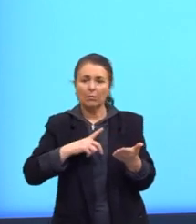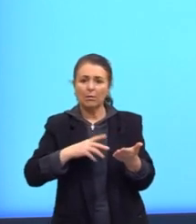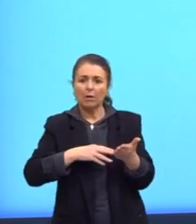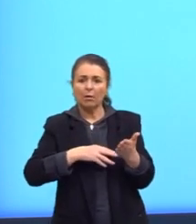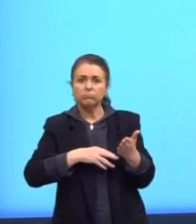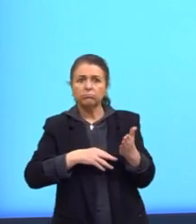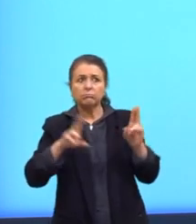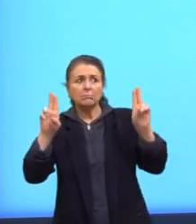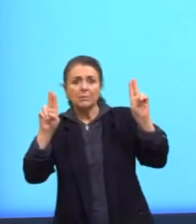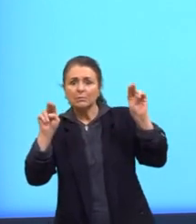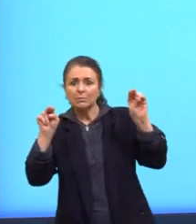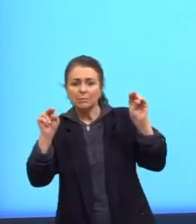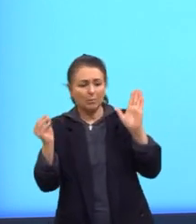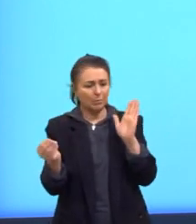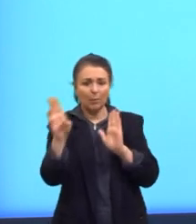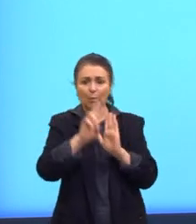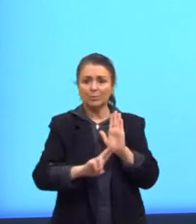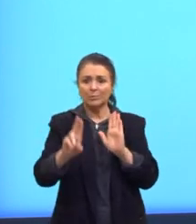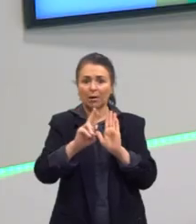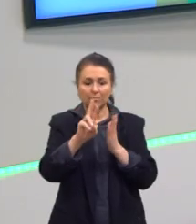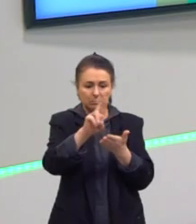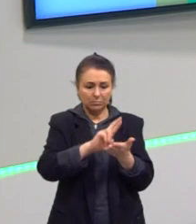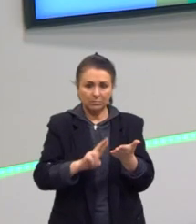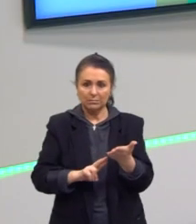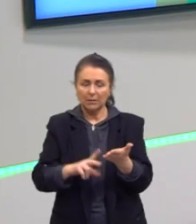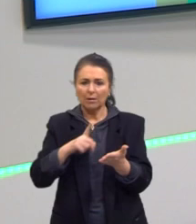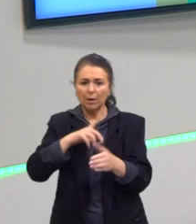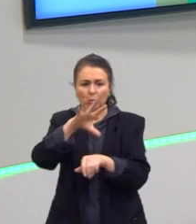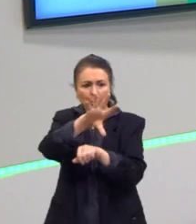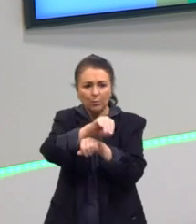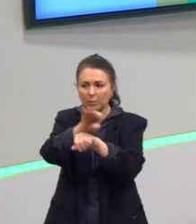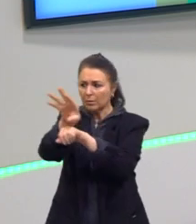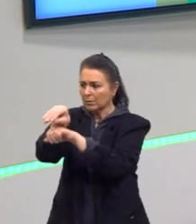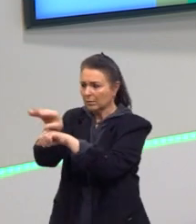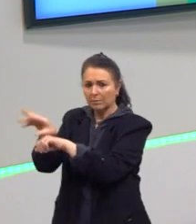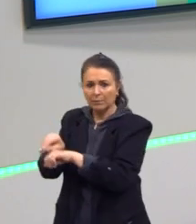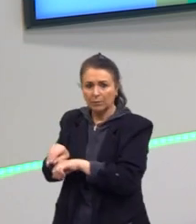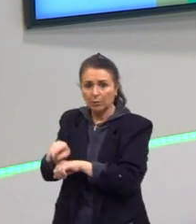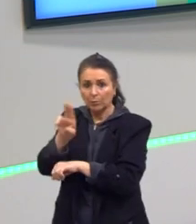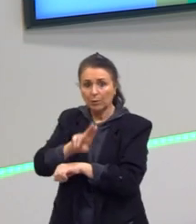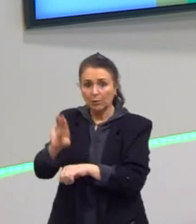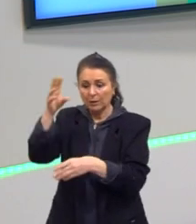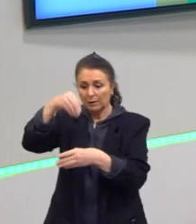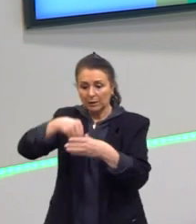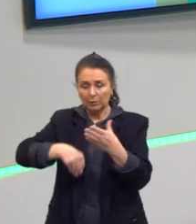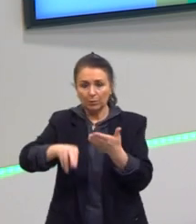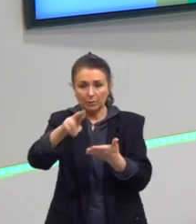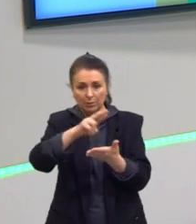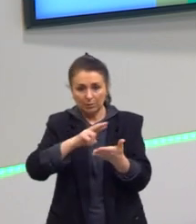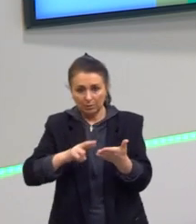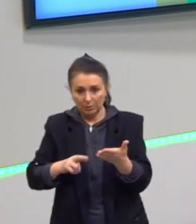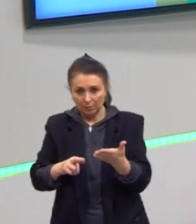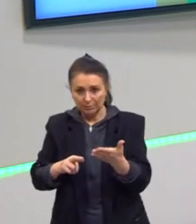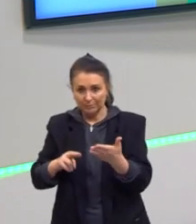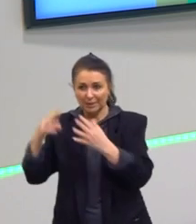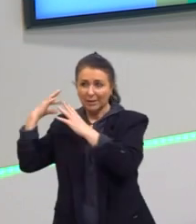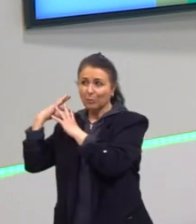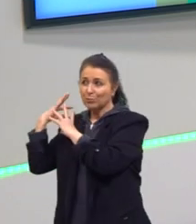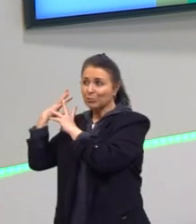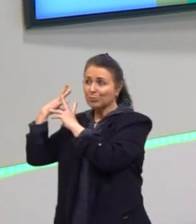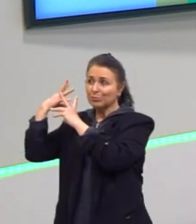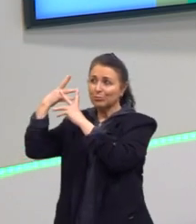colocar nessa redação. Vocês tenham um conhecimento para colocar aí nessa redação. Para que essa bagagem cultural